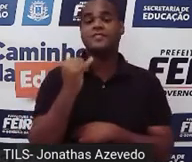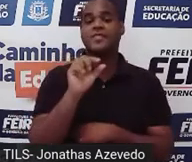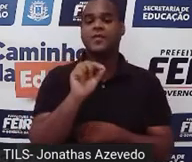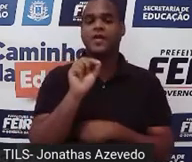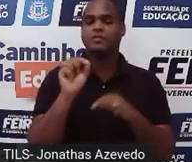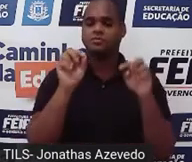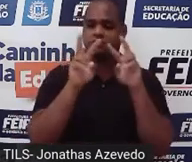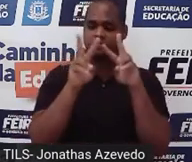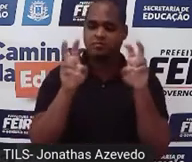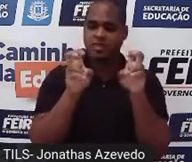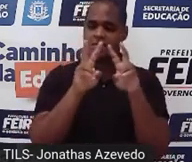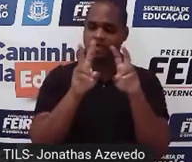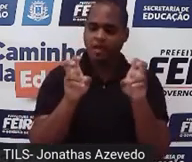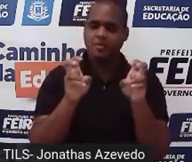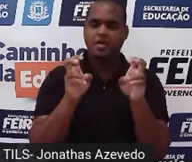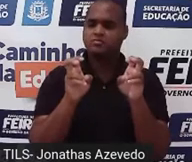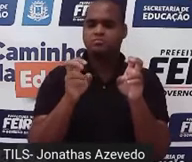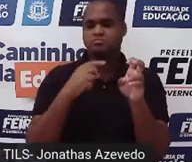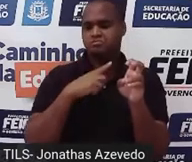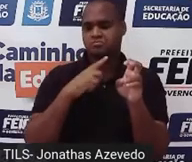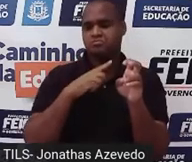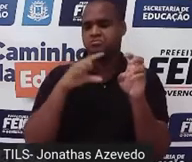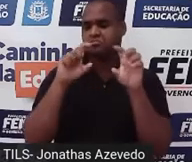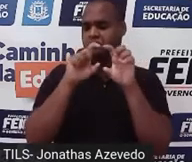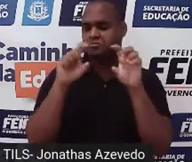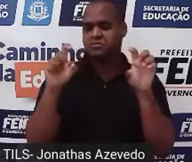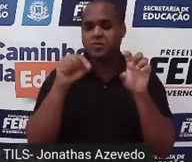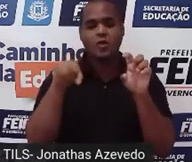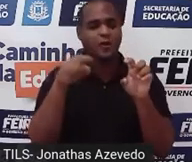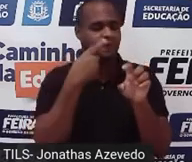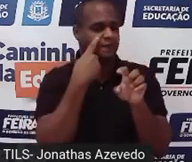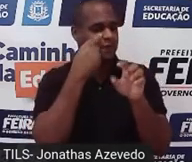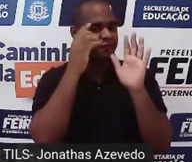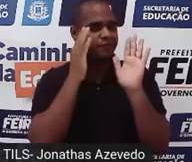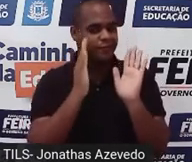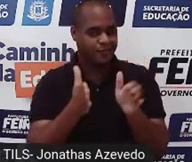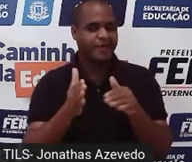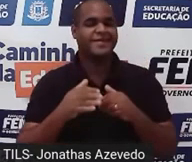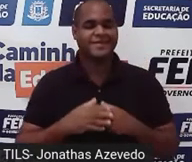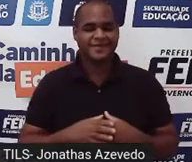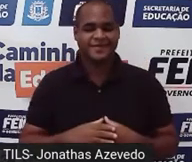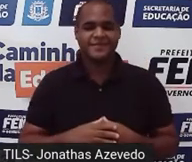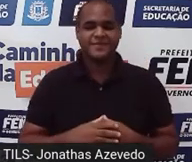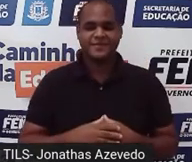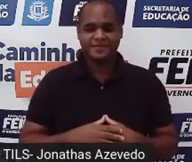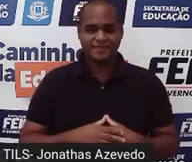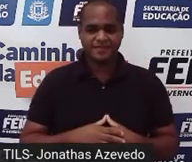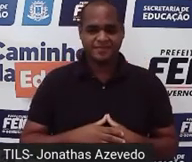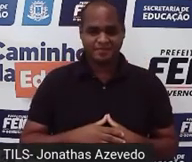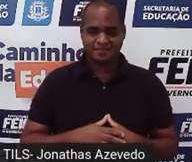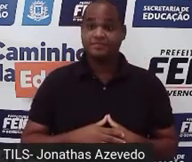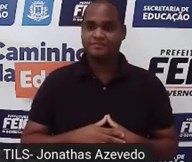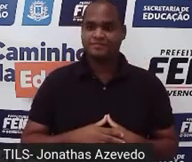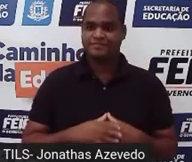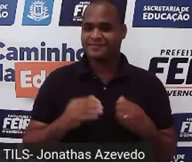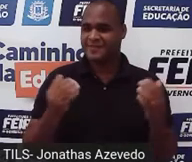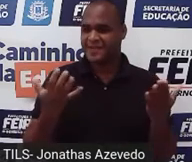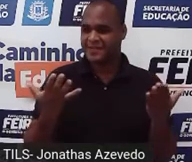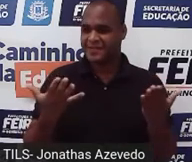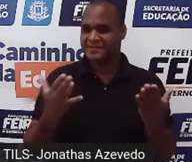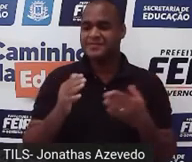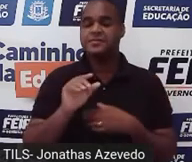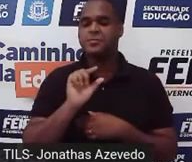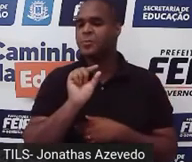um tema, sobre um assunto que a gente já viu por aqui, tá bom? Para isso, né,